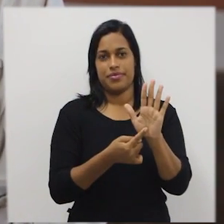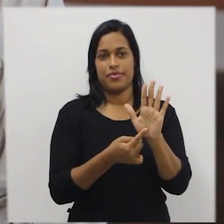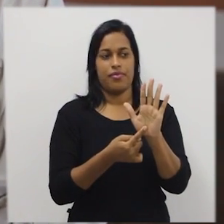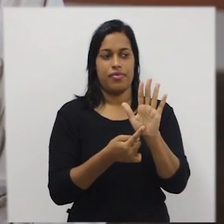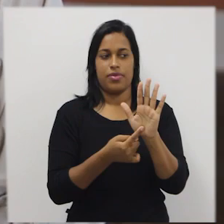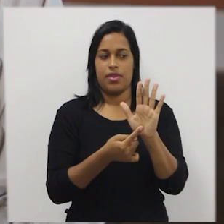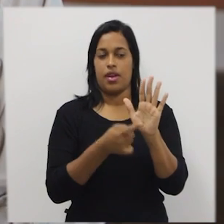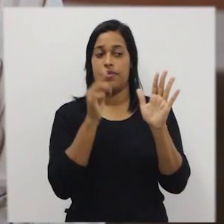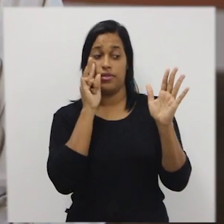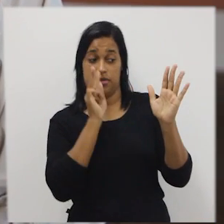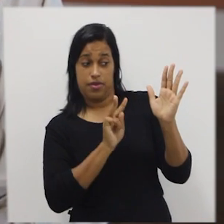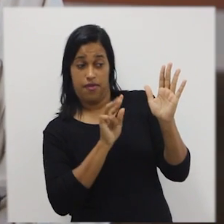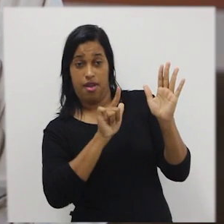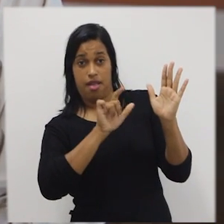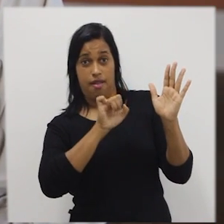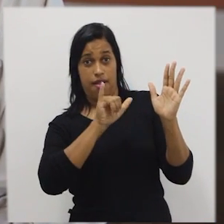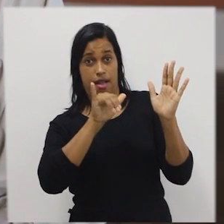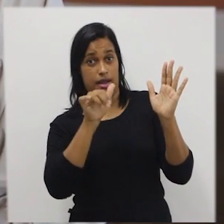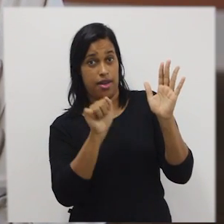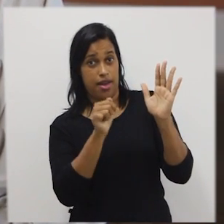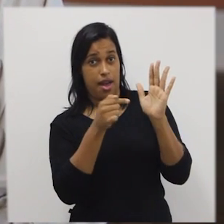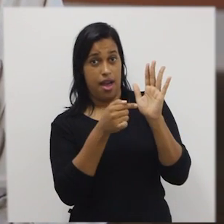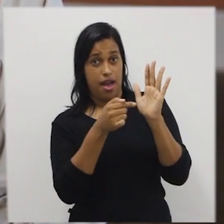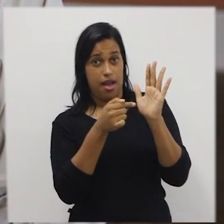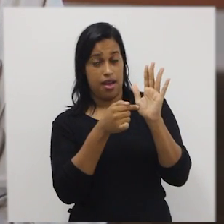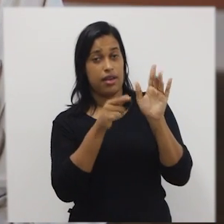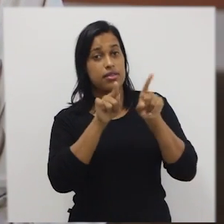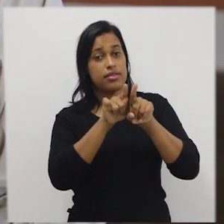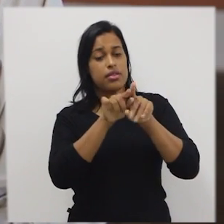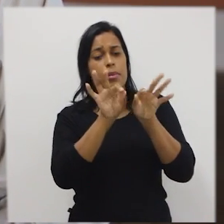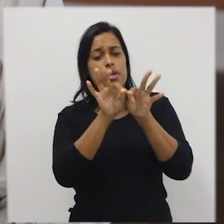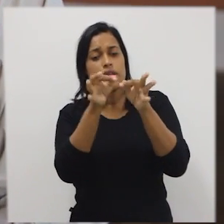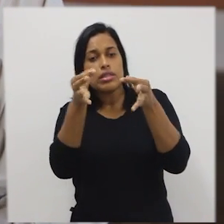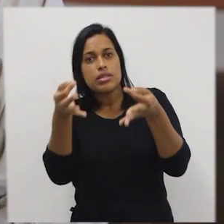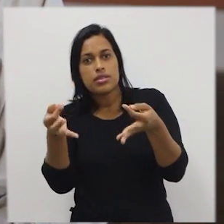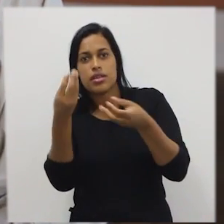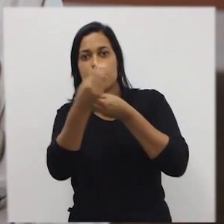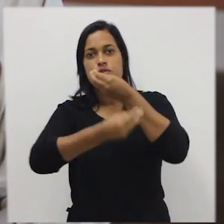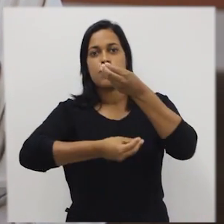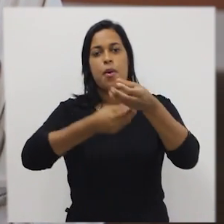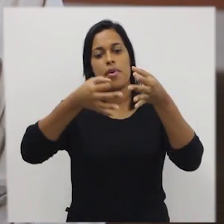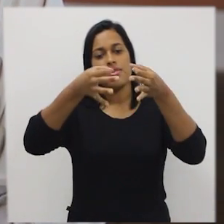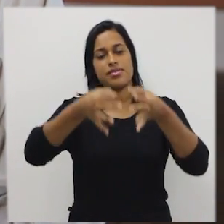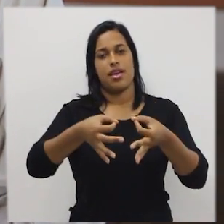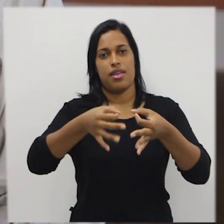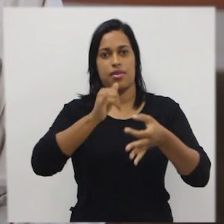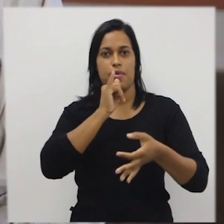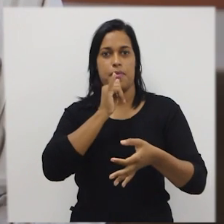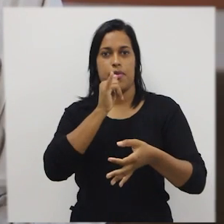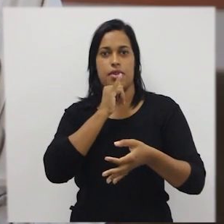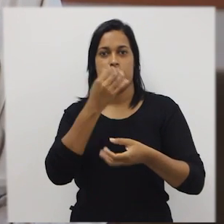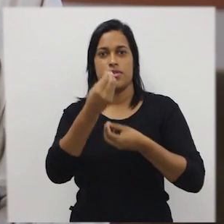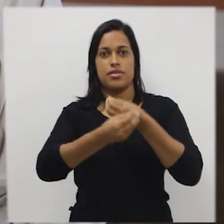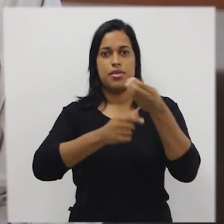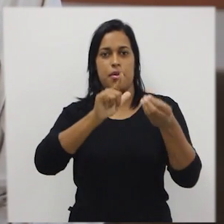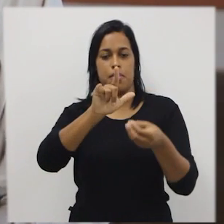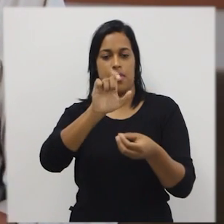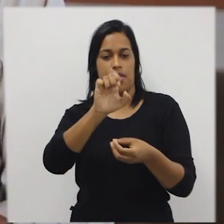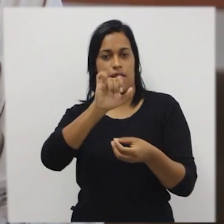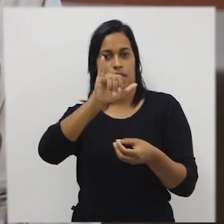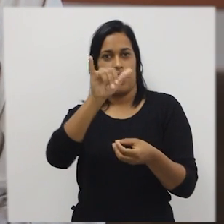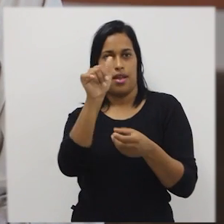você vê o comando leia e a sintaxe. A sintaxe representa a forma correta do comando ser inscrito.